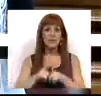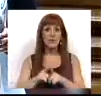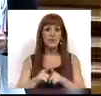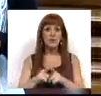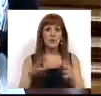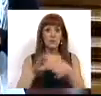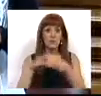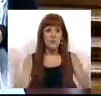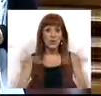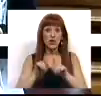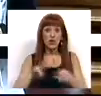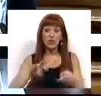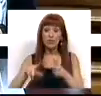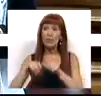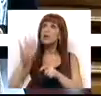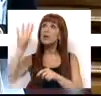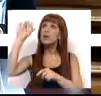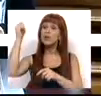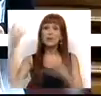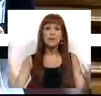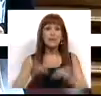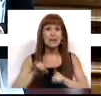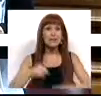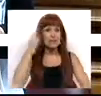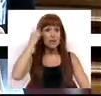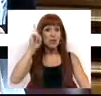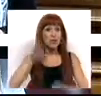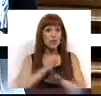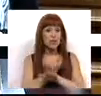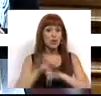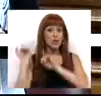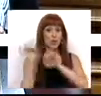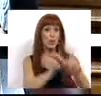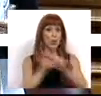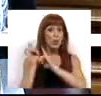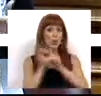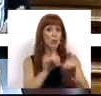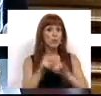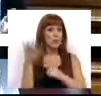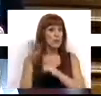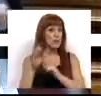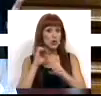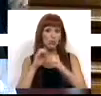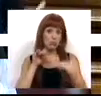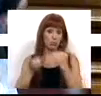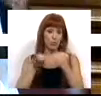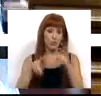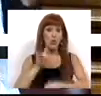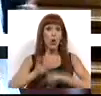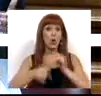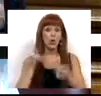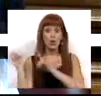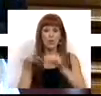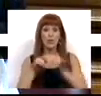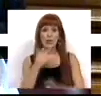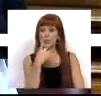mitigação do fenómeno das alterações climáticas, devemos ter em conta que o setor de transportes, designadamente rodoviário, para o qual o